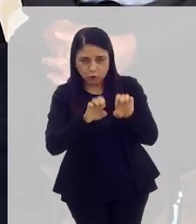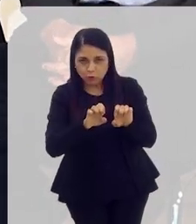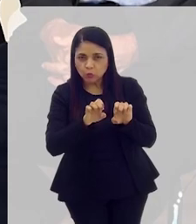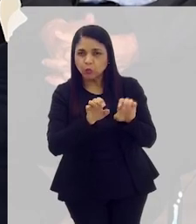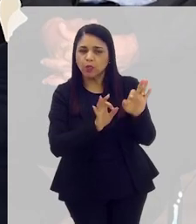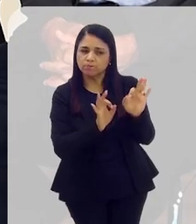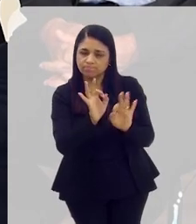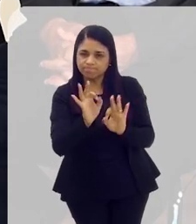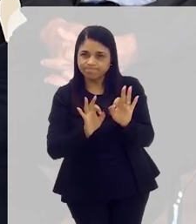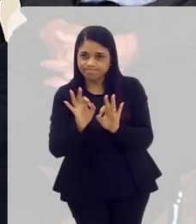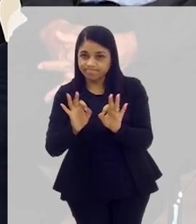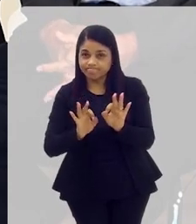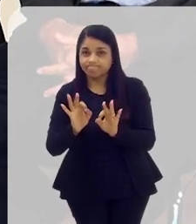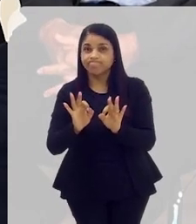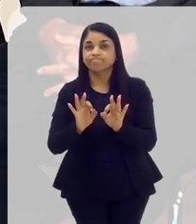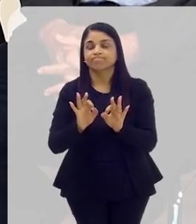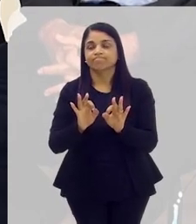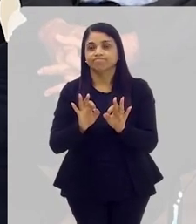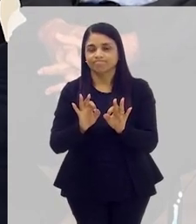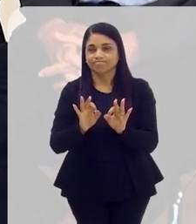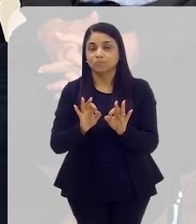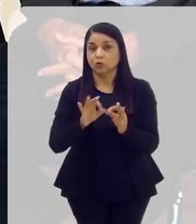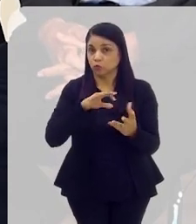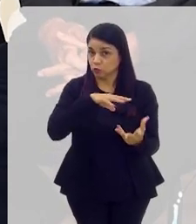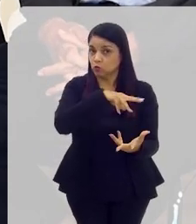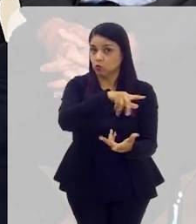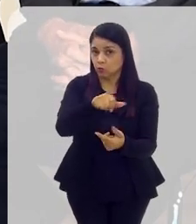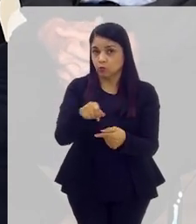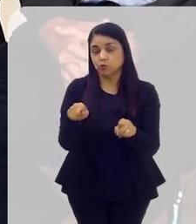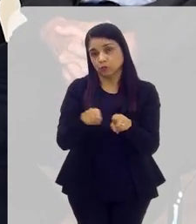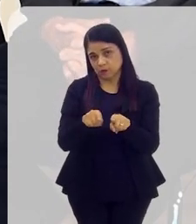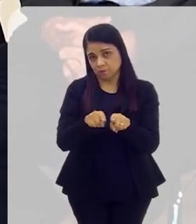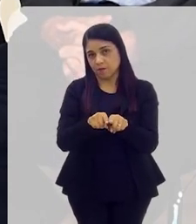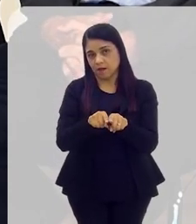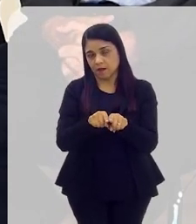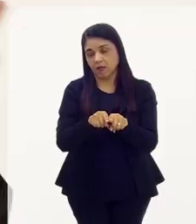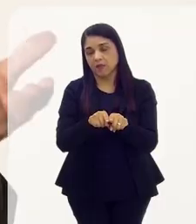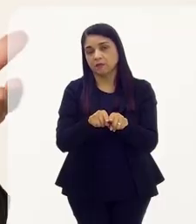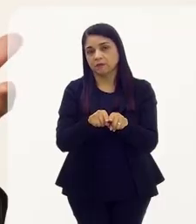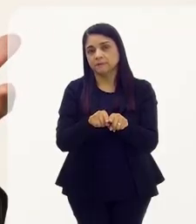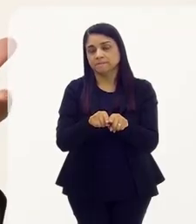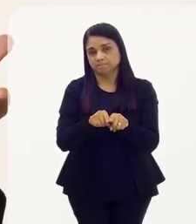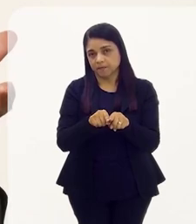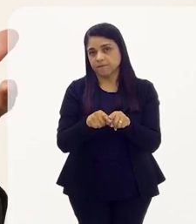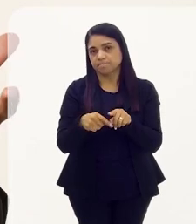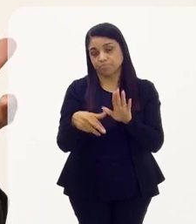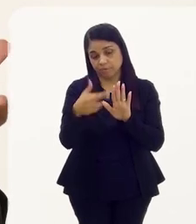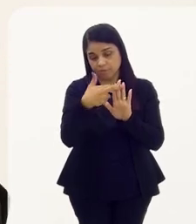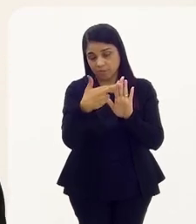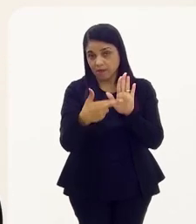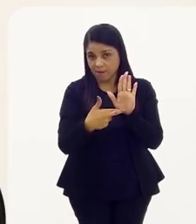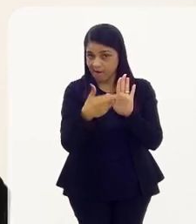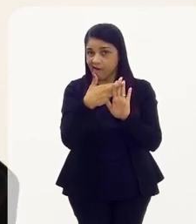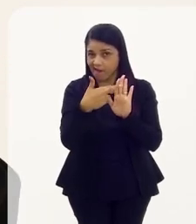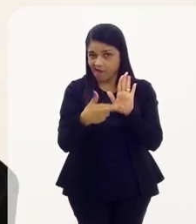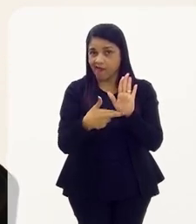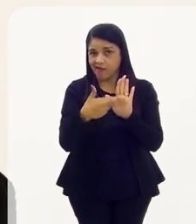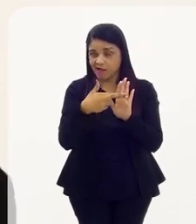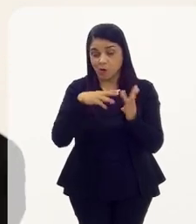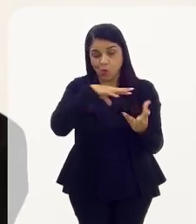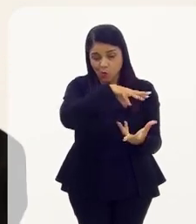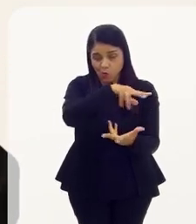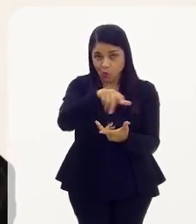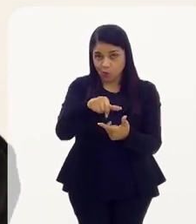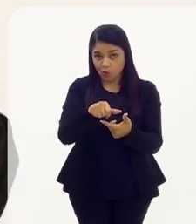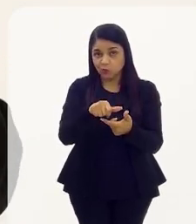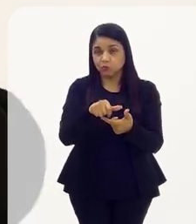estrutura montada e isso ocorre cada vez mais, até no mundo, de uma forma geral, diante da globalização. Cada vez